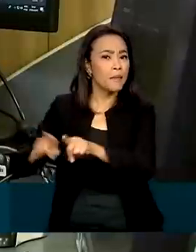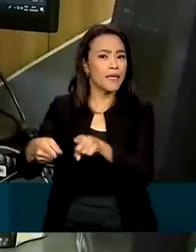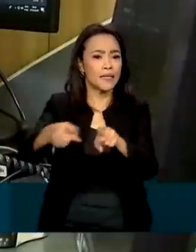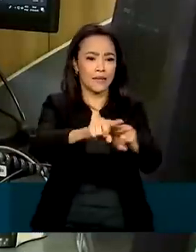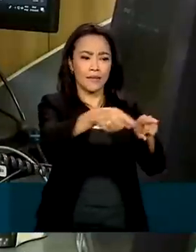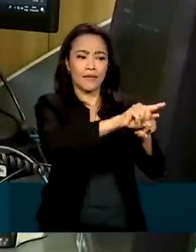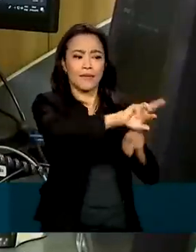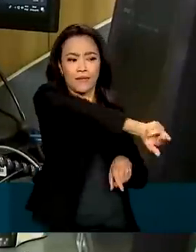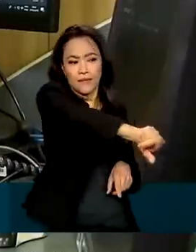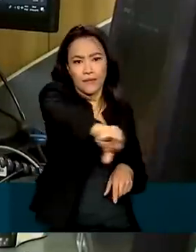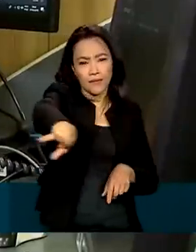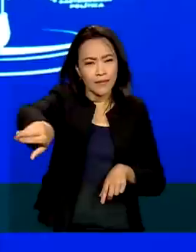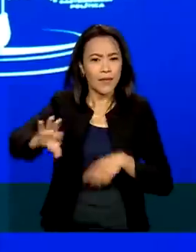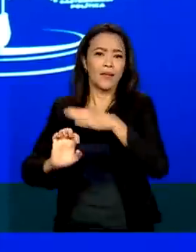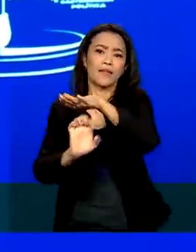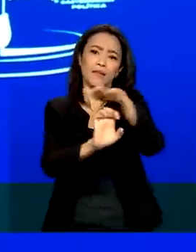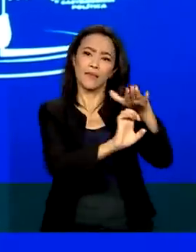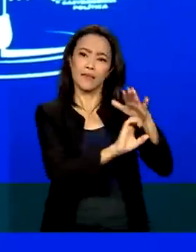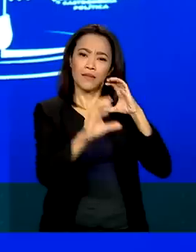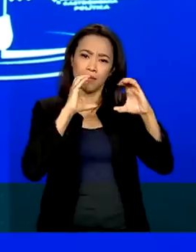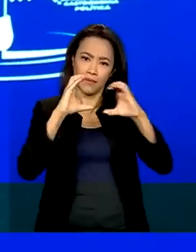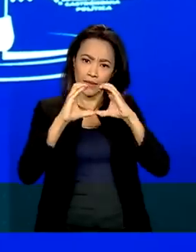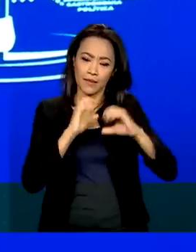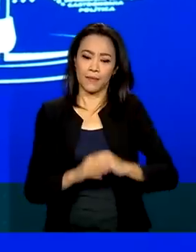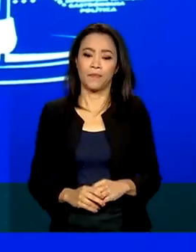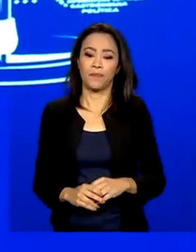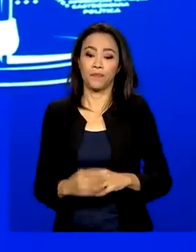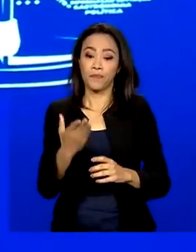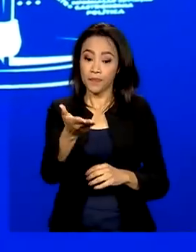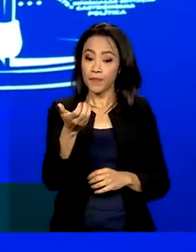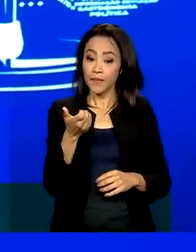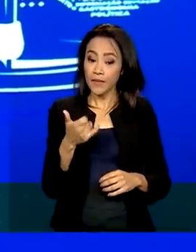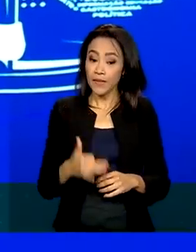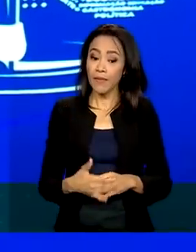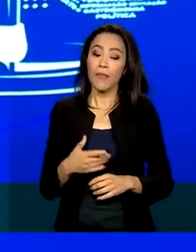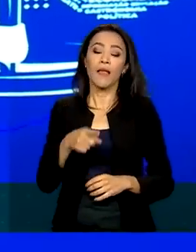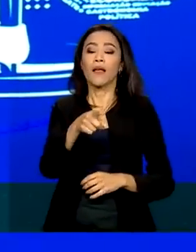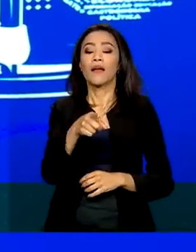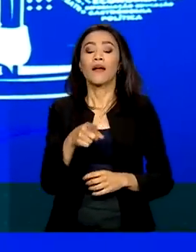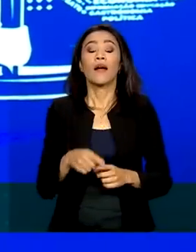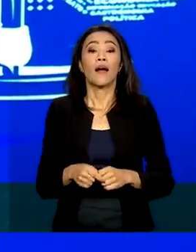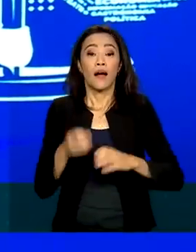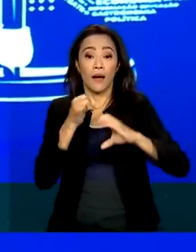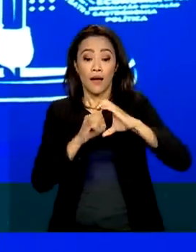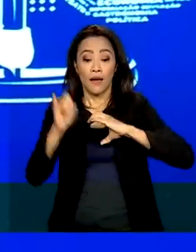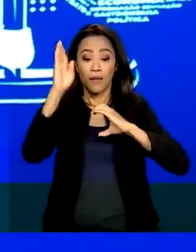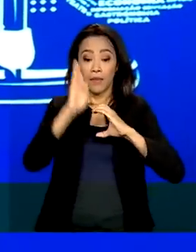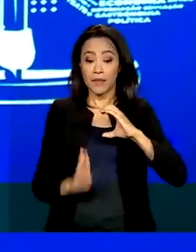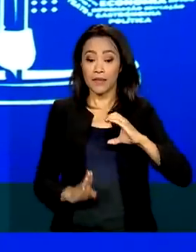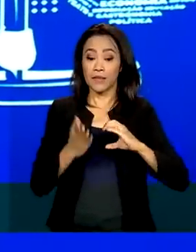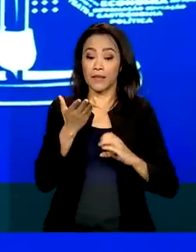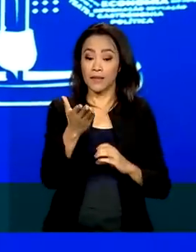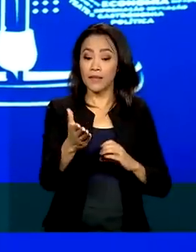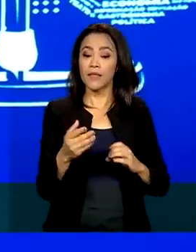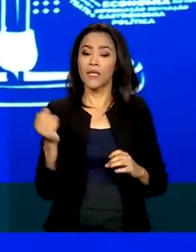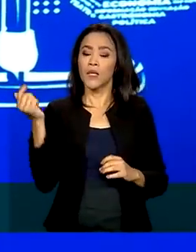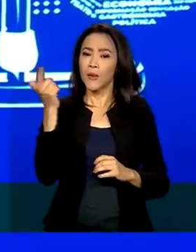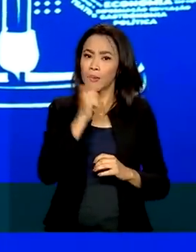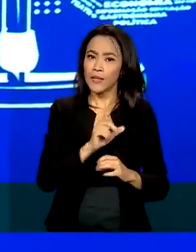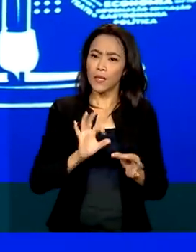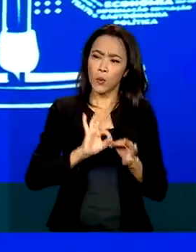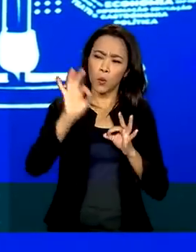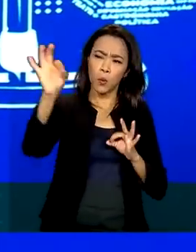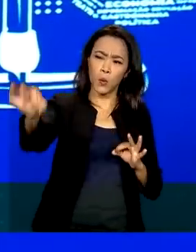públicas de comunicação. A EBC, juntamente com o sistema Encontro das Águas de Rádio e Televisão, alcança, além de